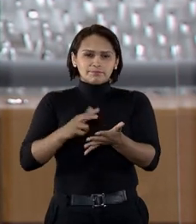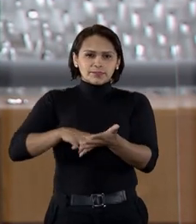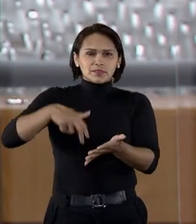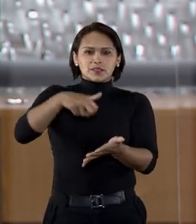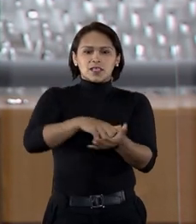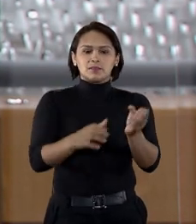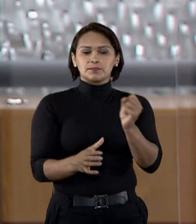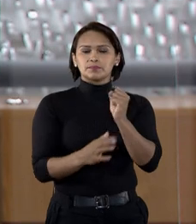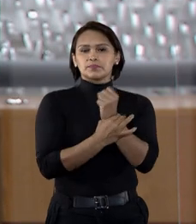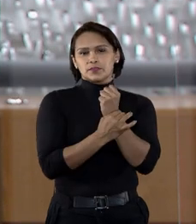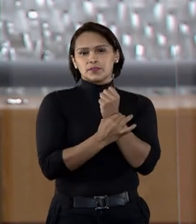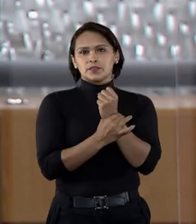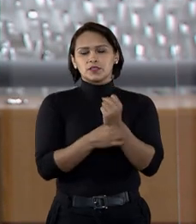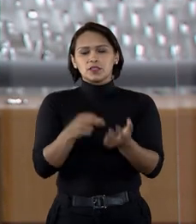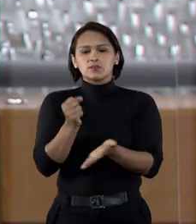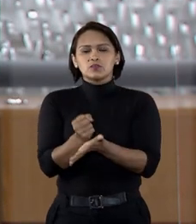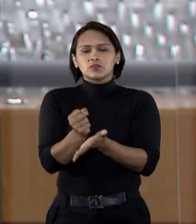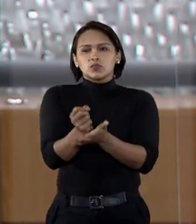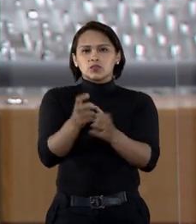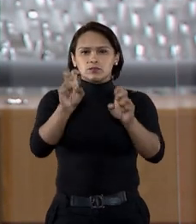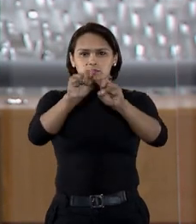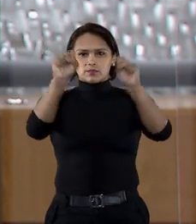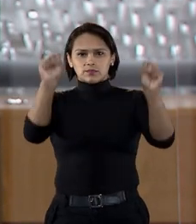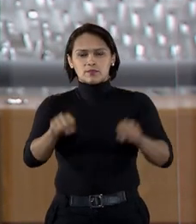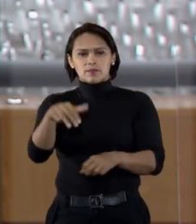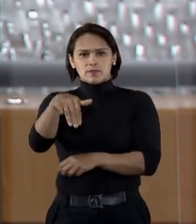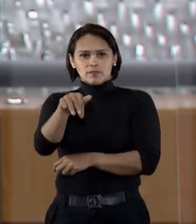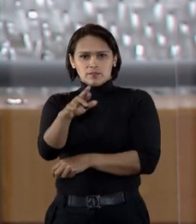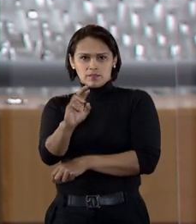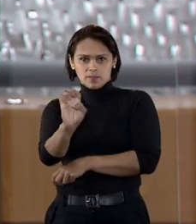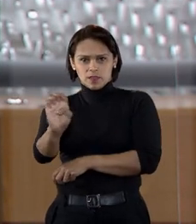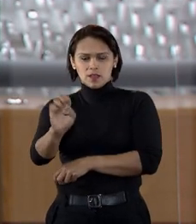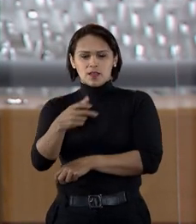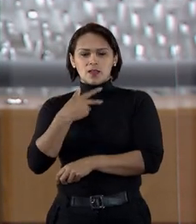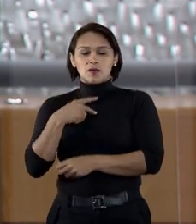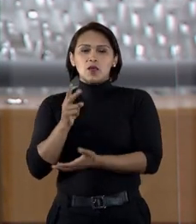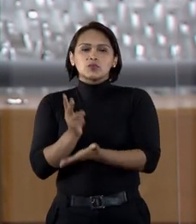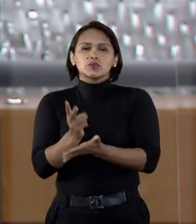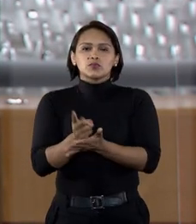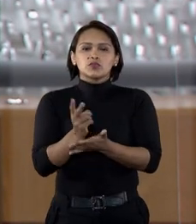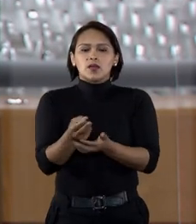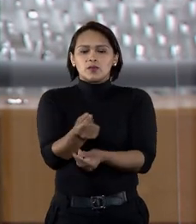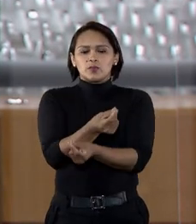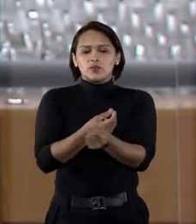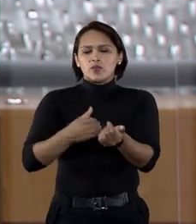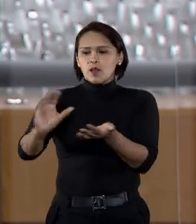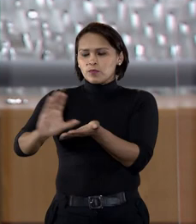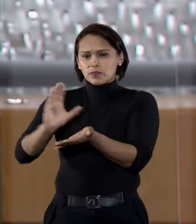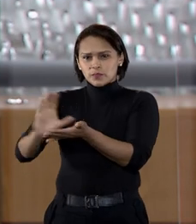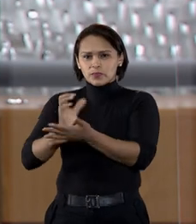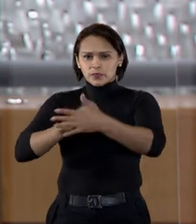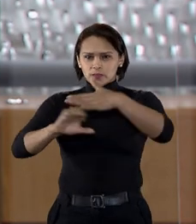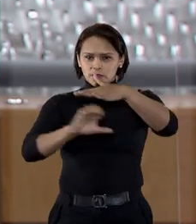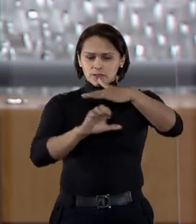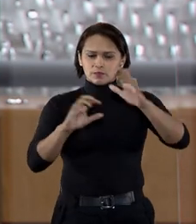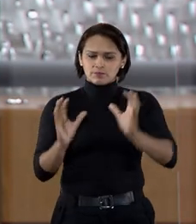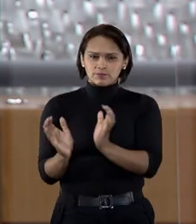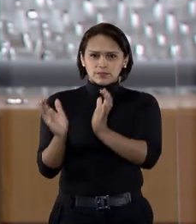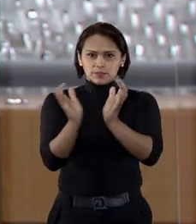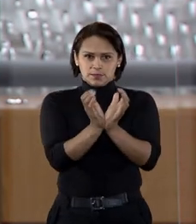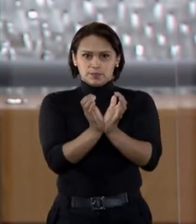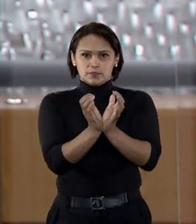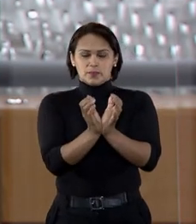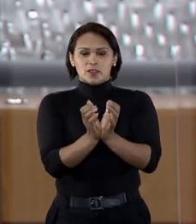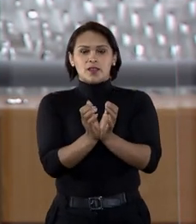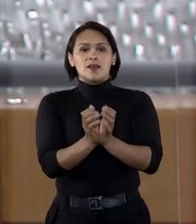para garantir à usina o direito de permanência no sistema MRE, a fim de que ela continuasse recebendo valores das demais empresas integrantes